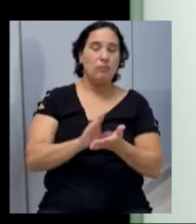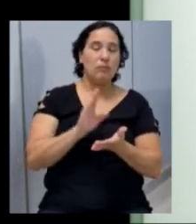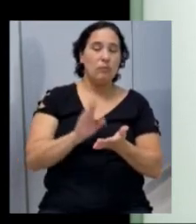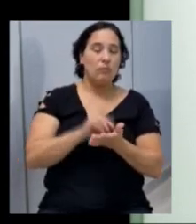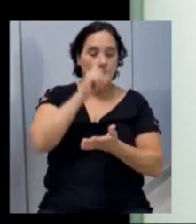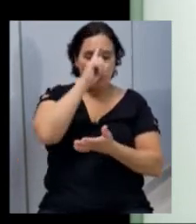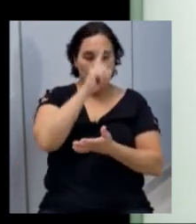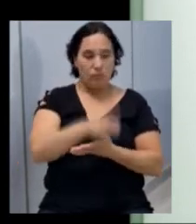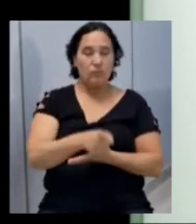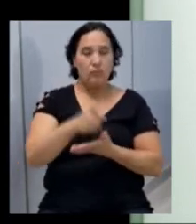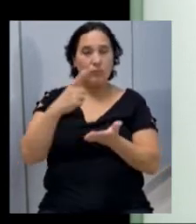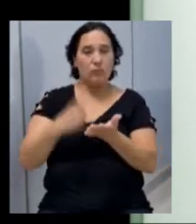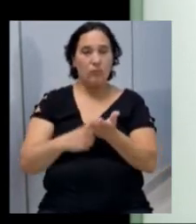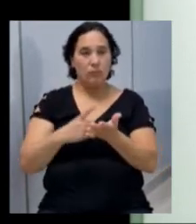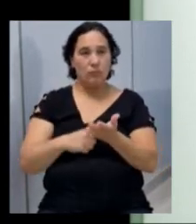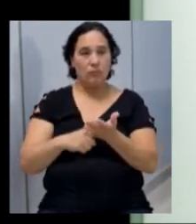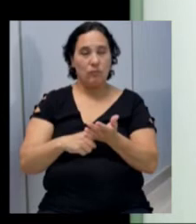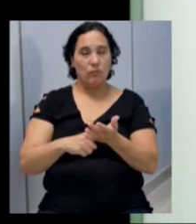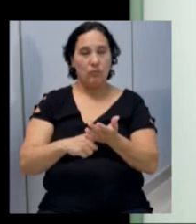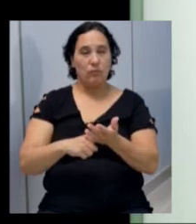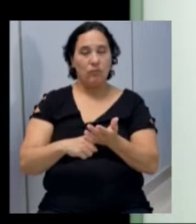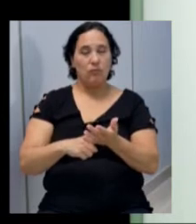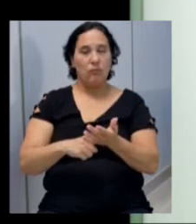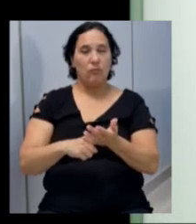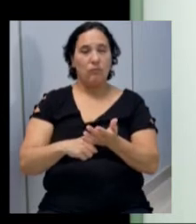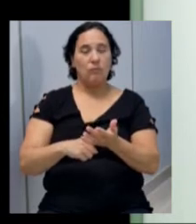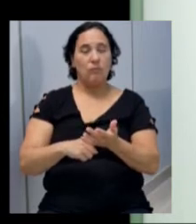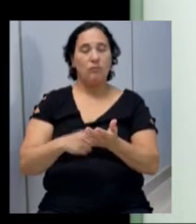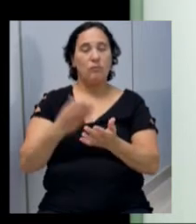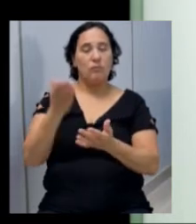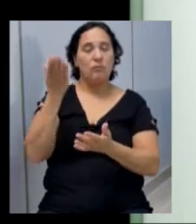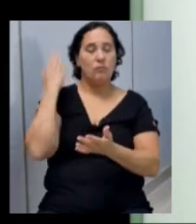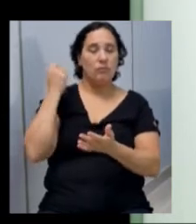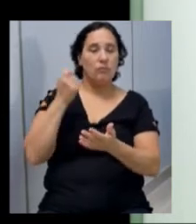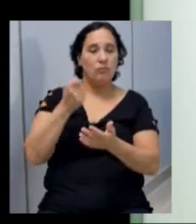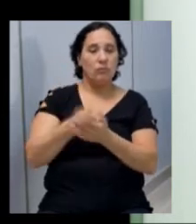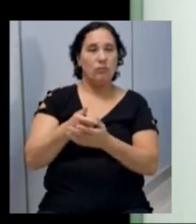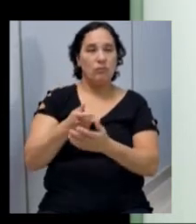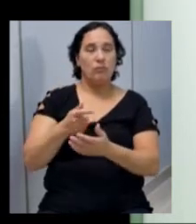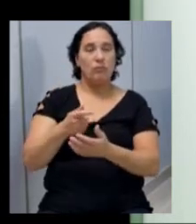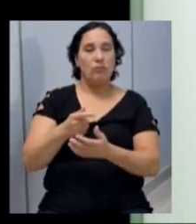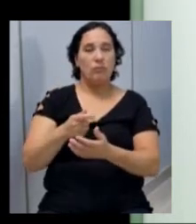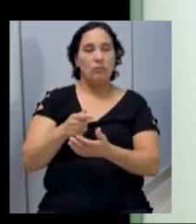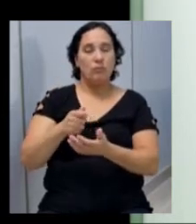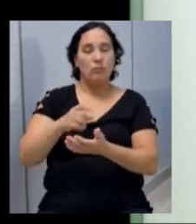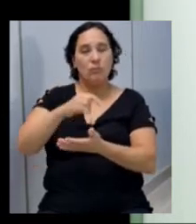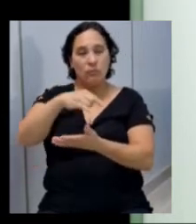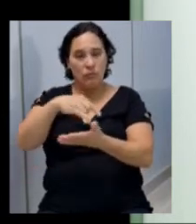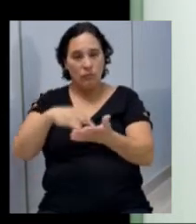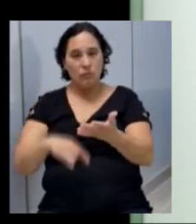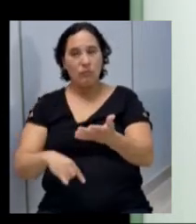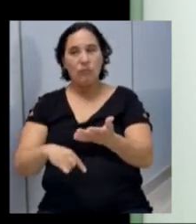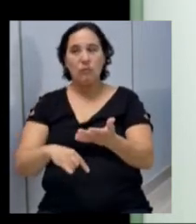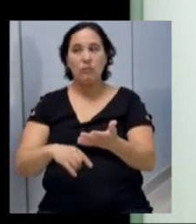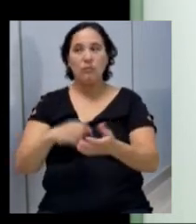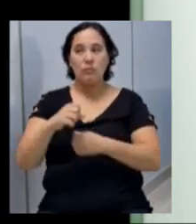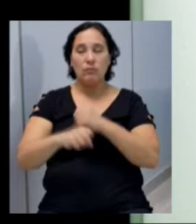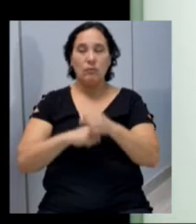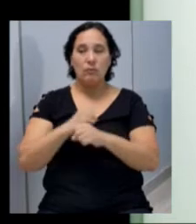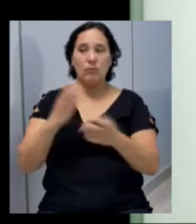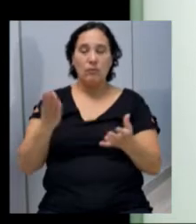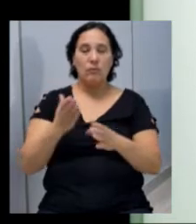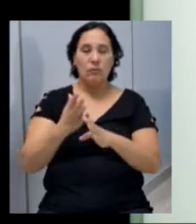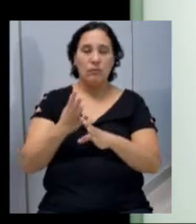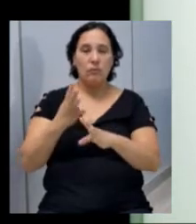obrigações já assumidas em exercícios anteriores, como o pagamento de precatórios, que esse ano a